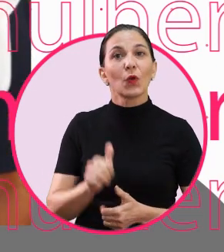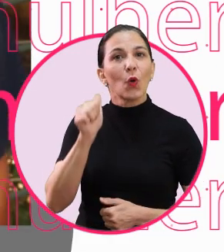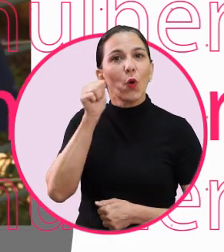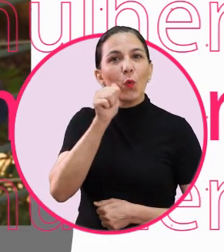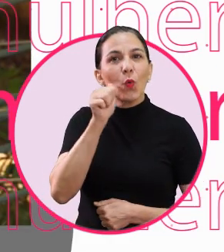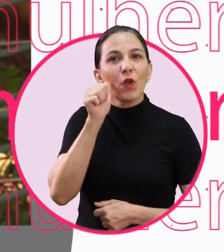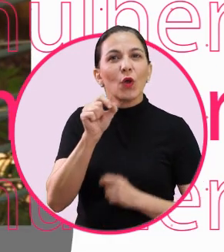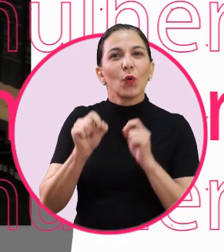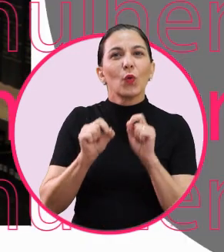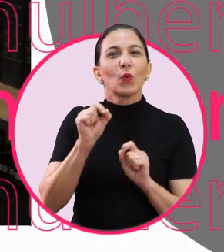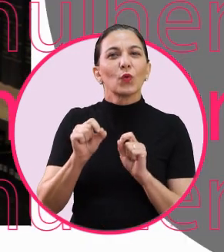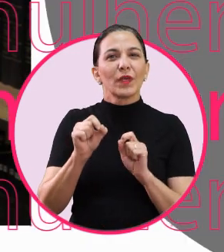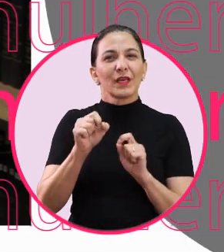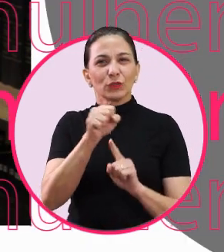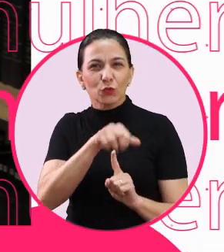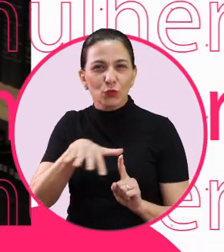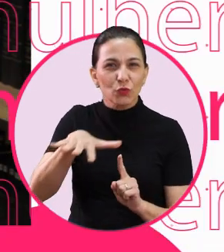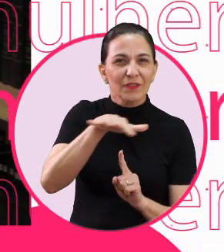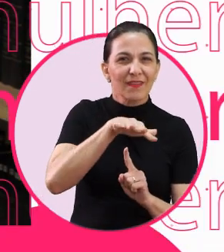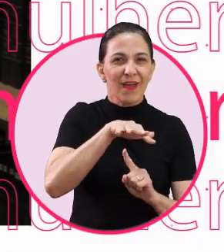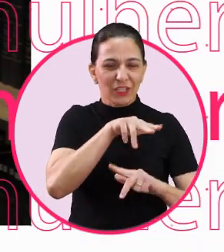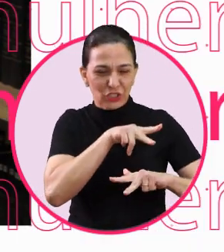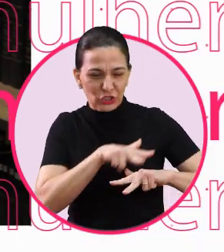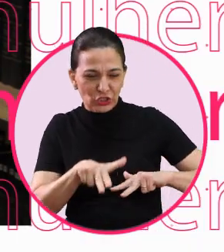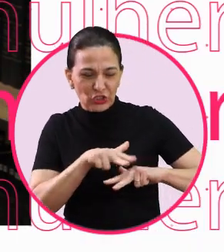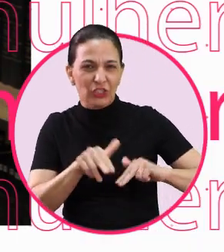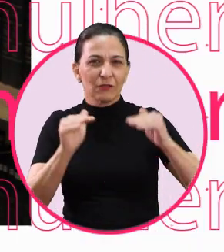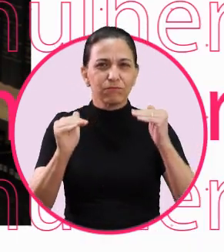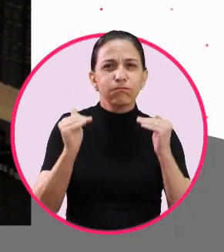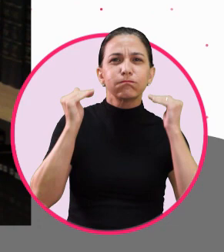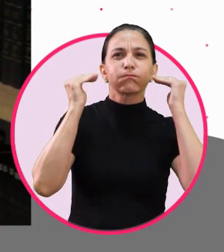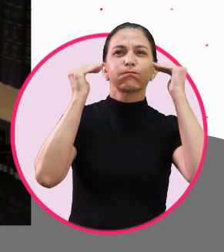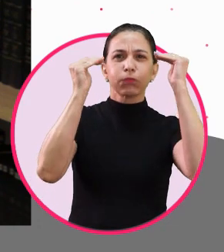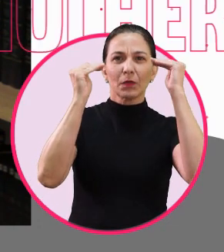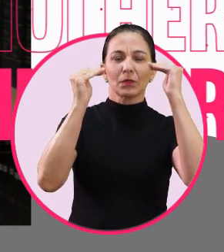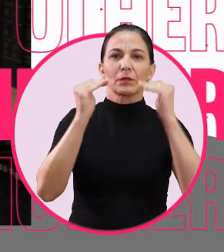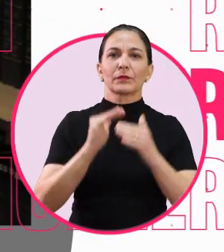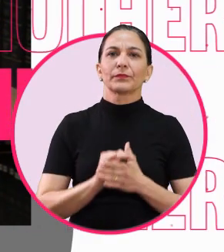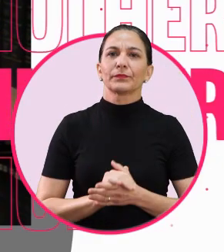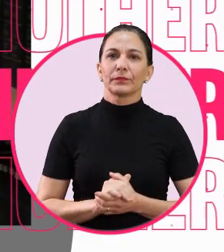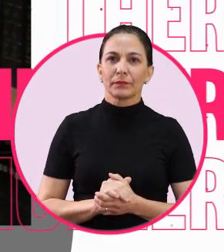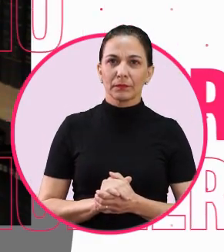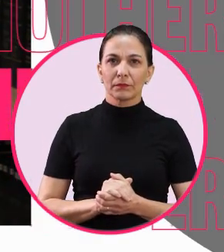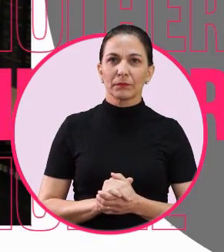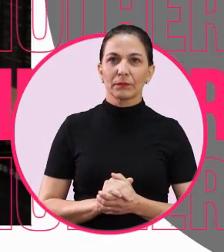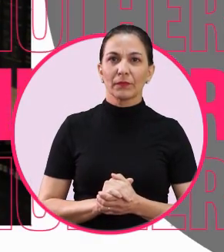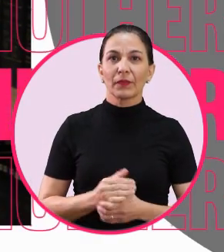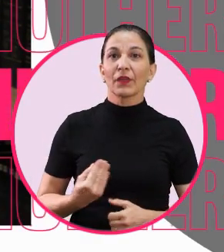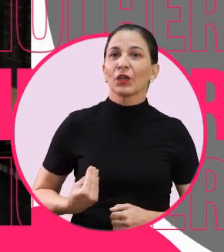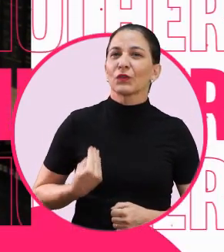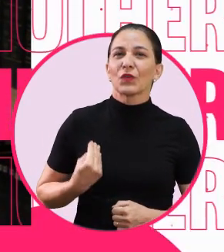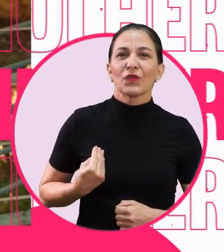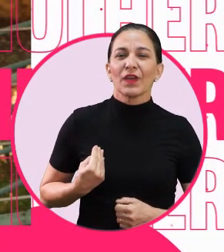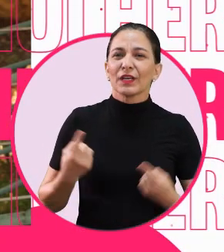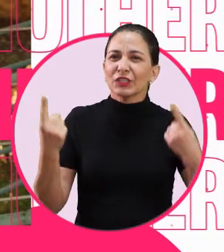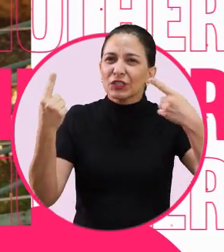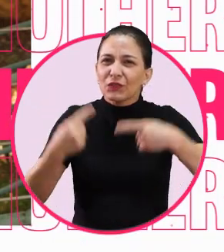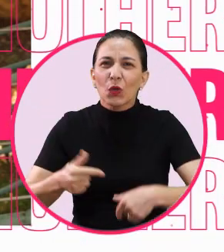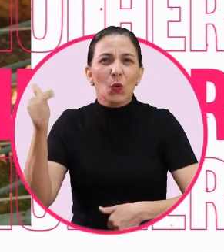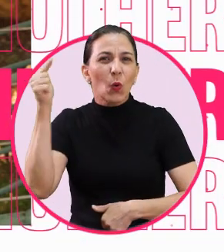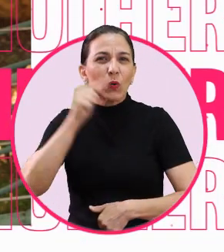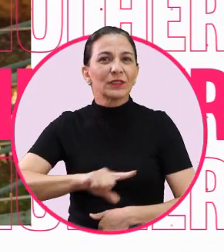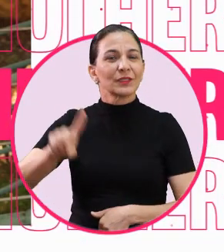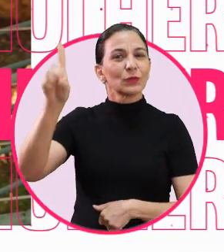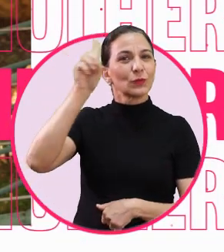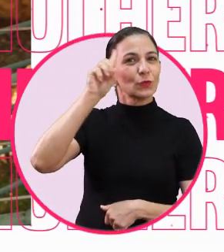o lar. Ser mulher é ultrapassar todos os dias as barreiras de gênero que são impostas pela nossa sociedade. É viver